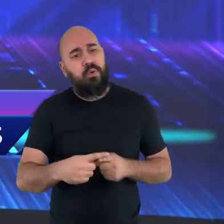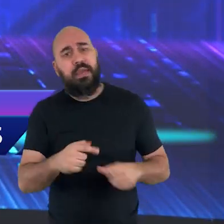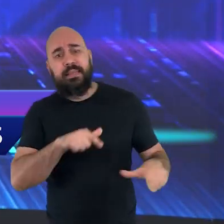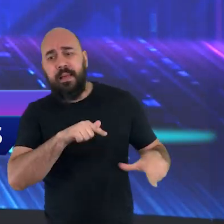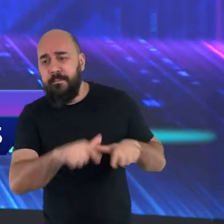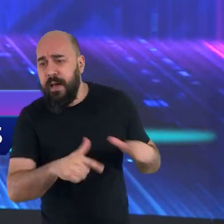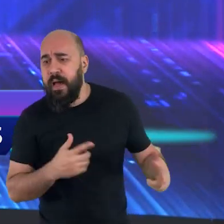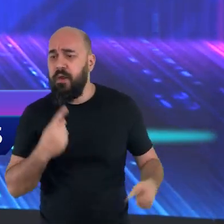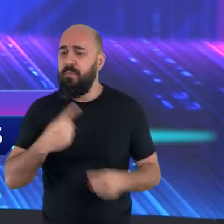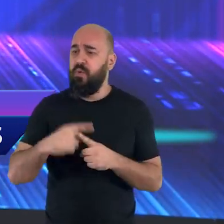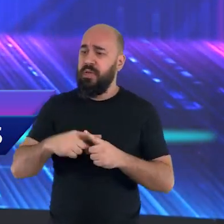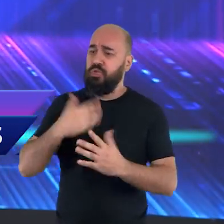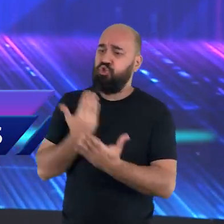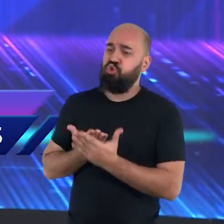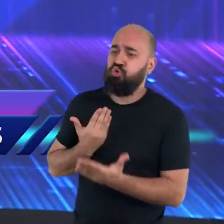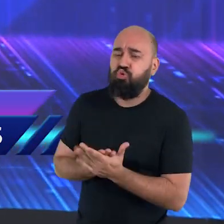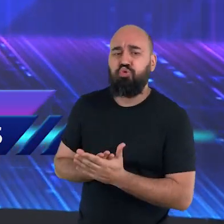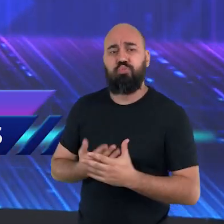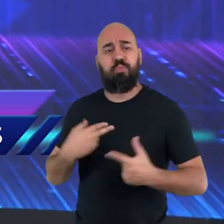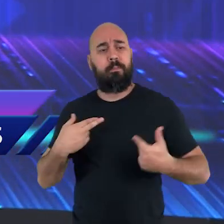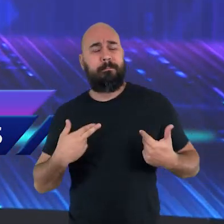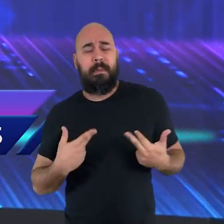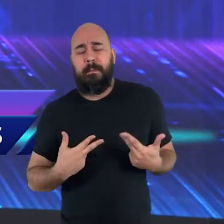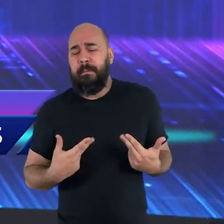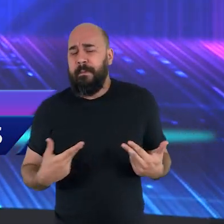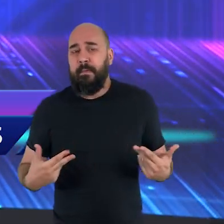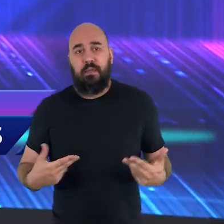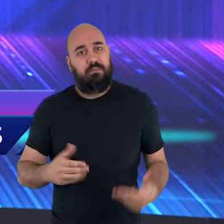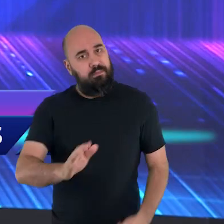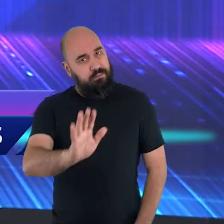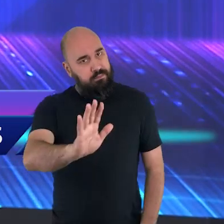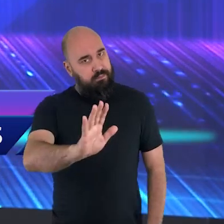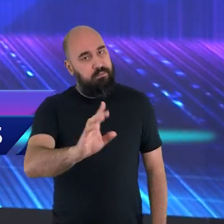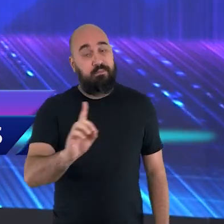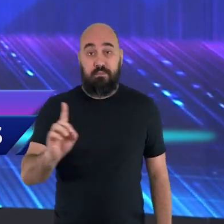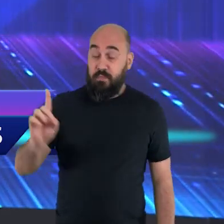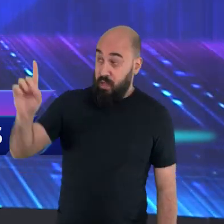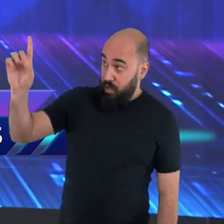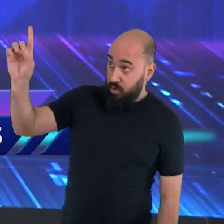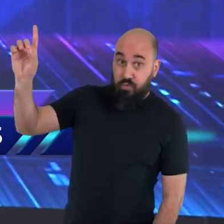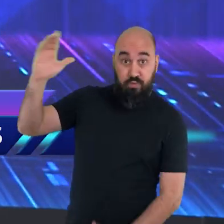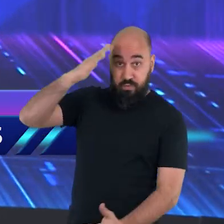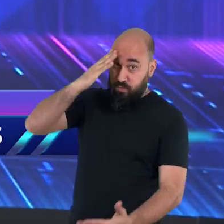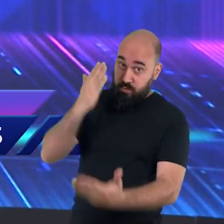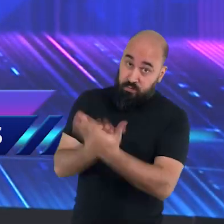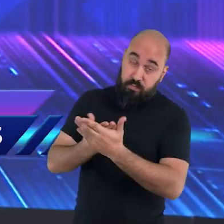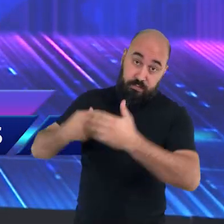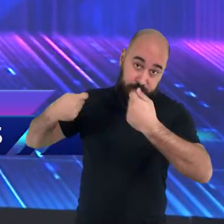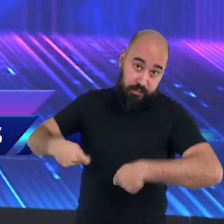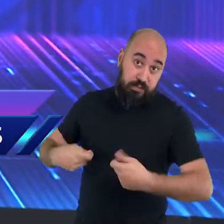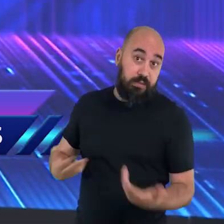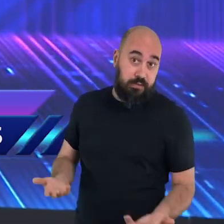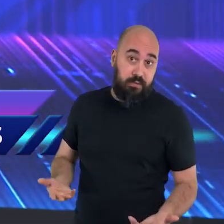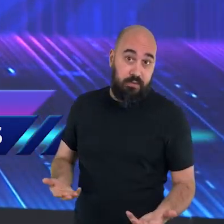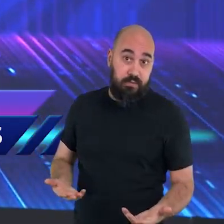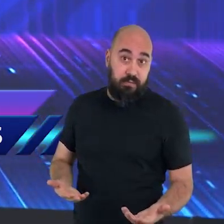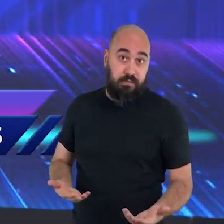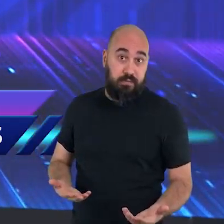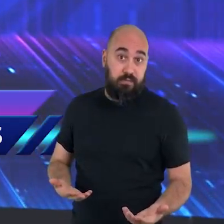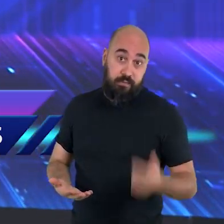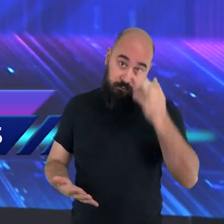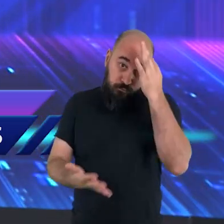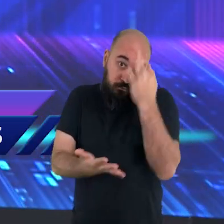ser Deus na sua vida. Isso significa fé. Fé é confiar que Deus